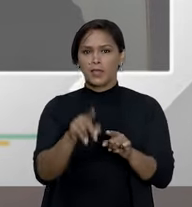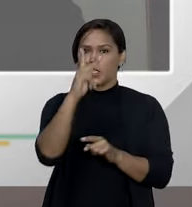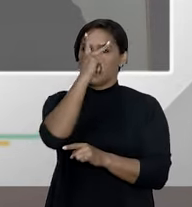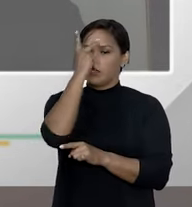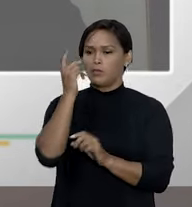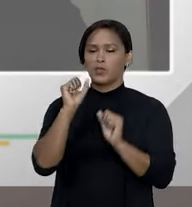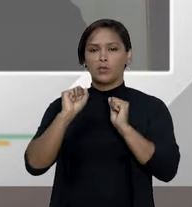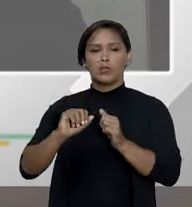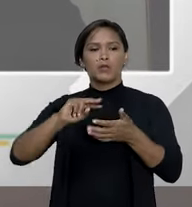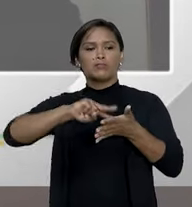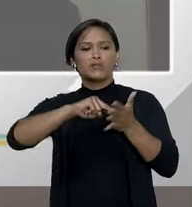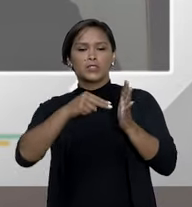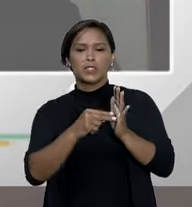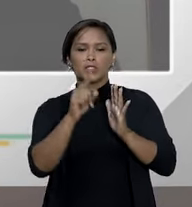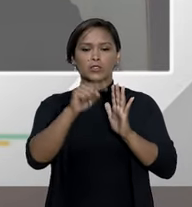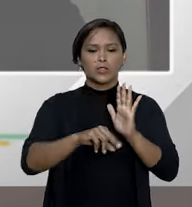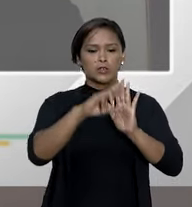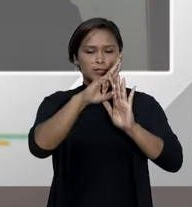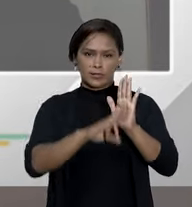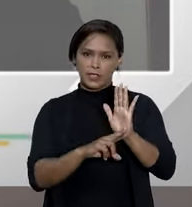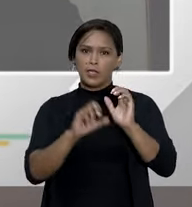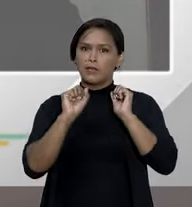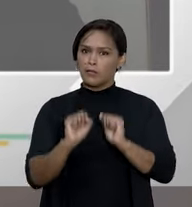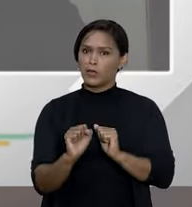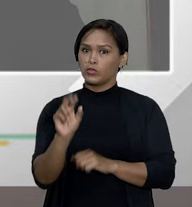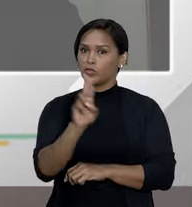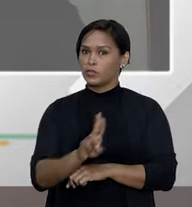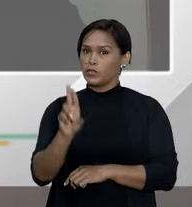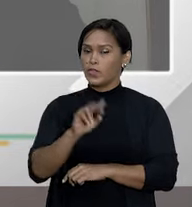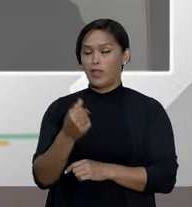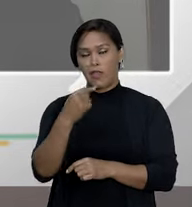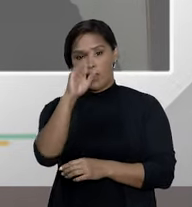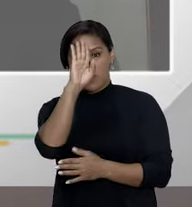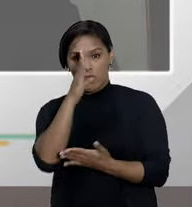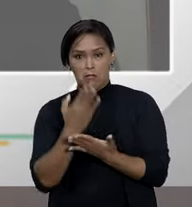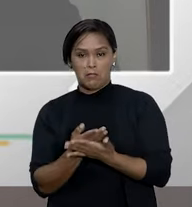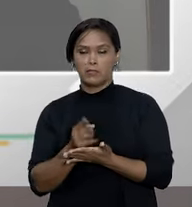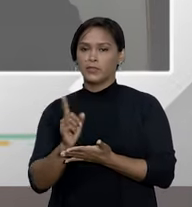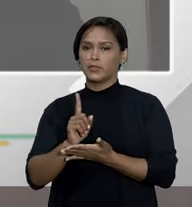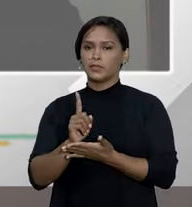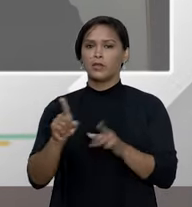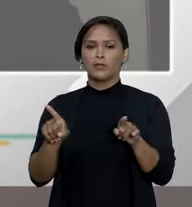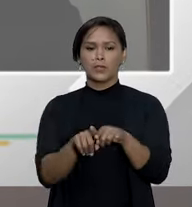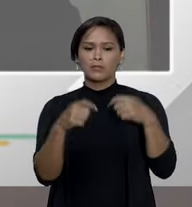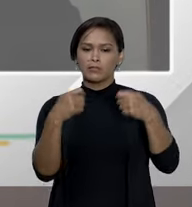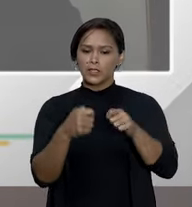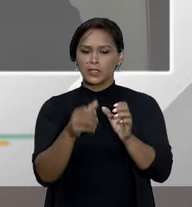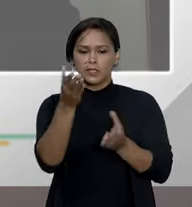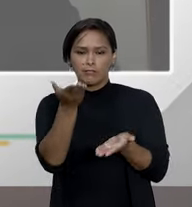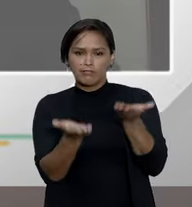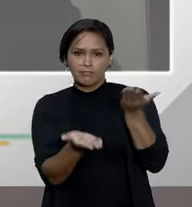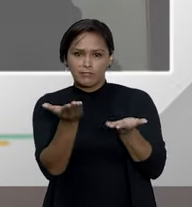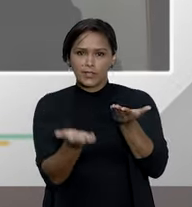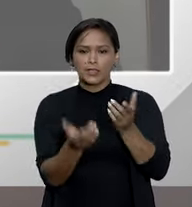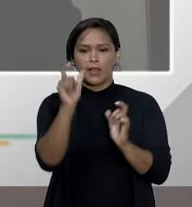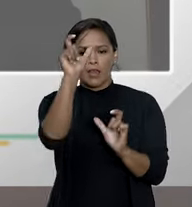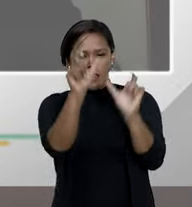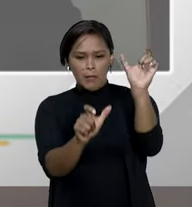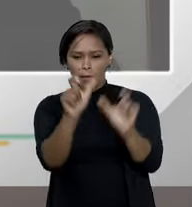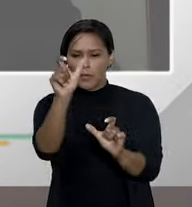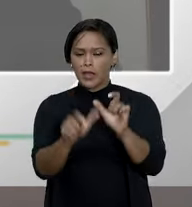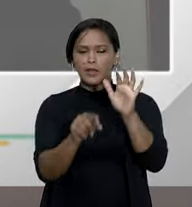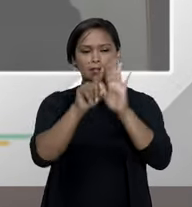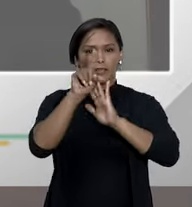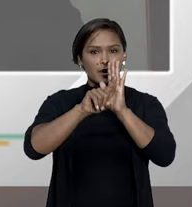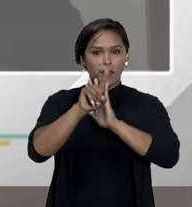ele se encaixando ou não naquele rol, ele faria juiz. Mas penso eu que isso deve ser só pesado com o